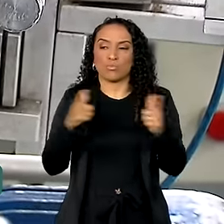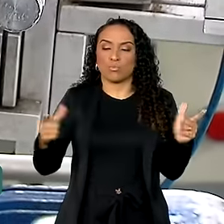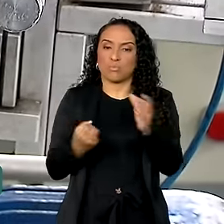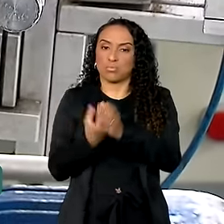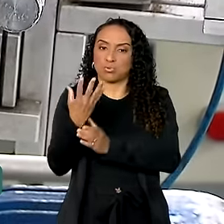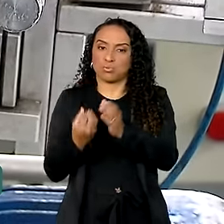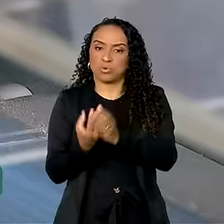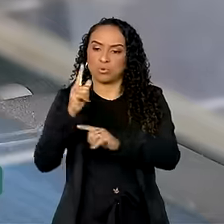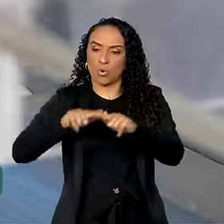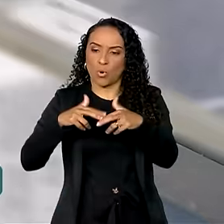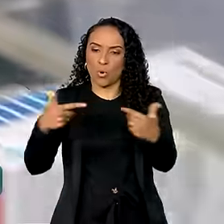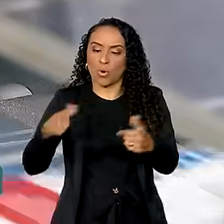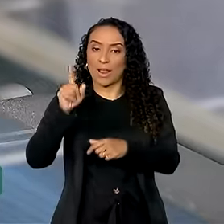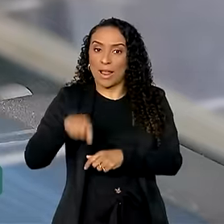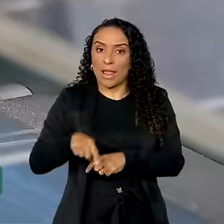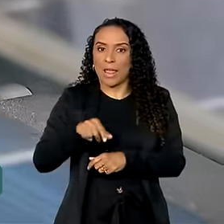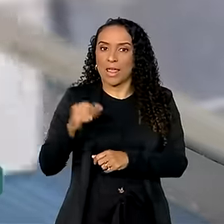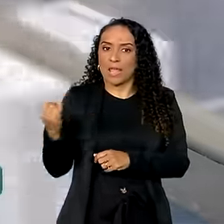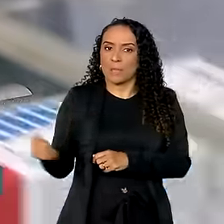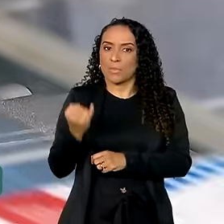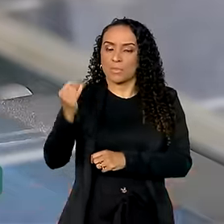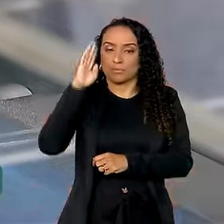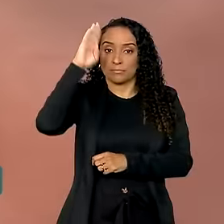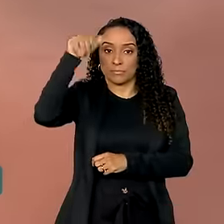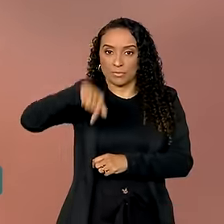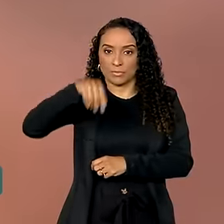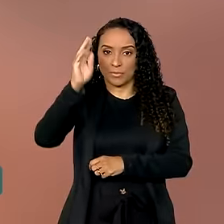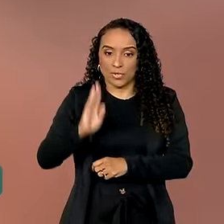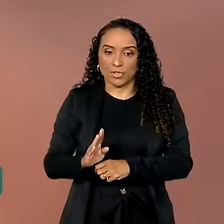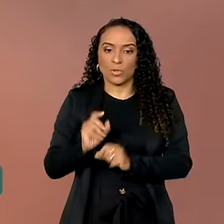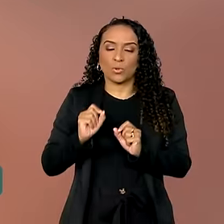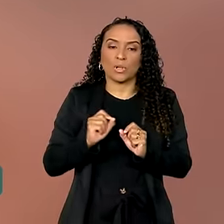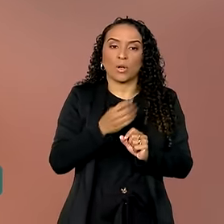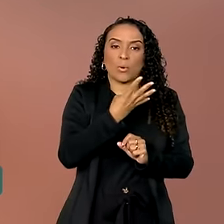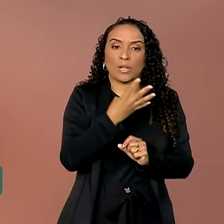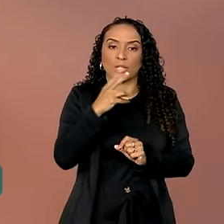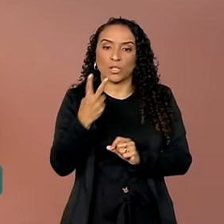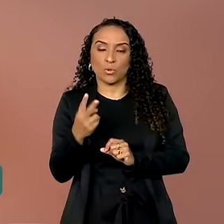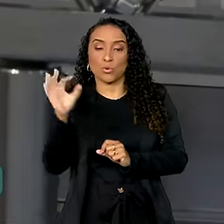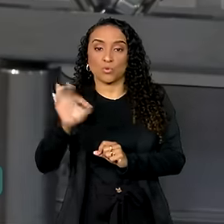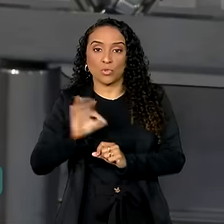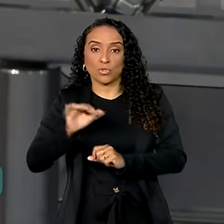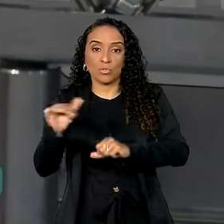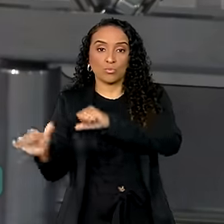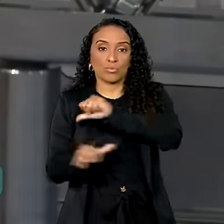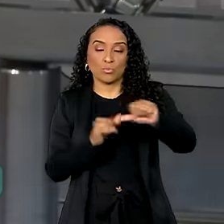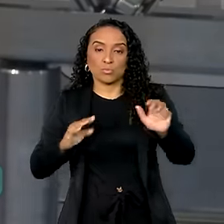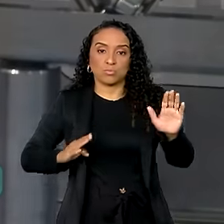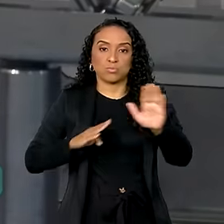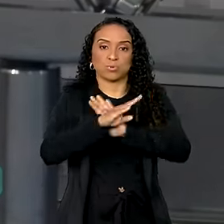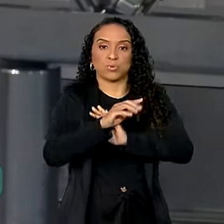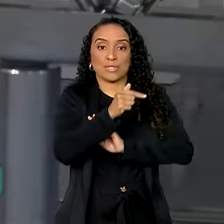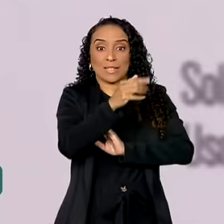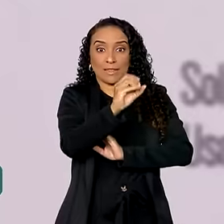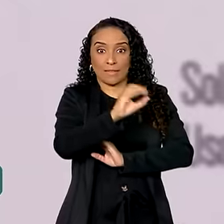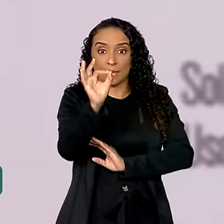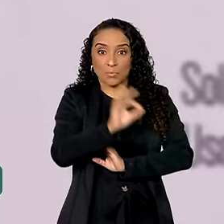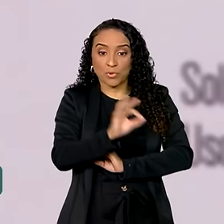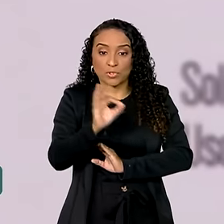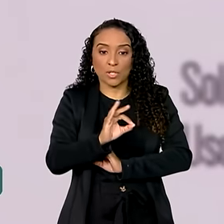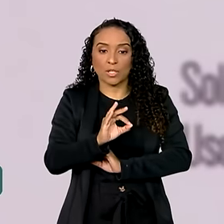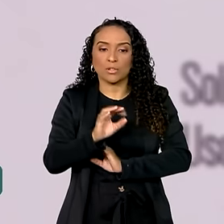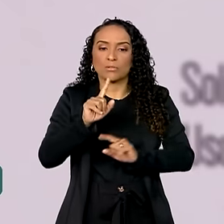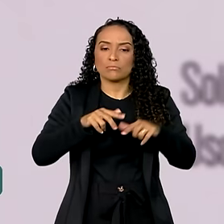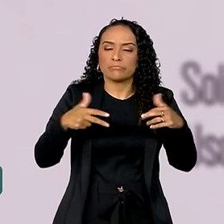produção de insumos considerados essenciais para o Brasil, passando de 42% para 70% no